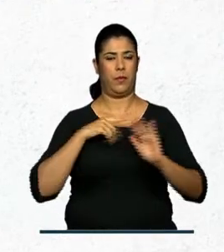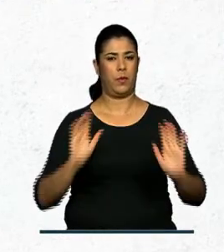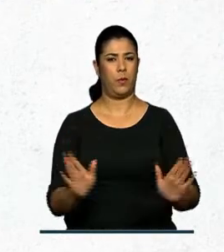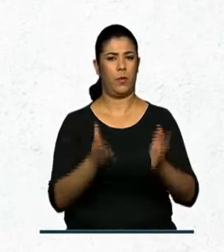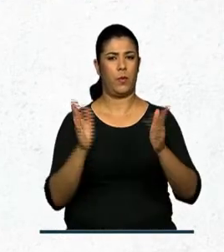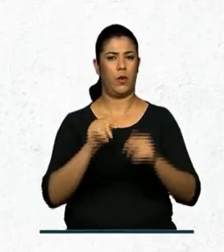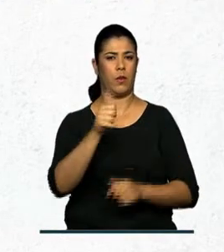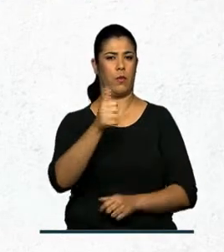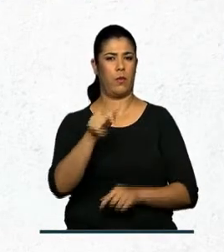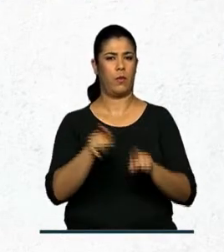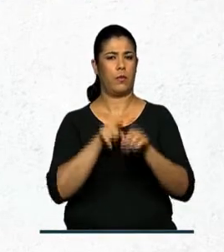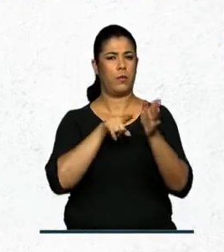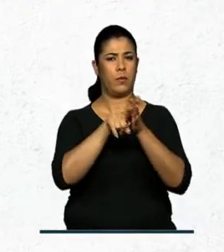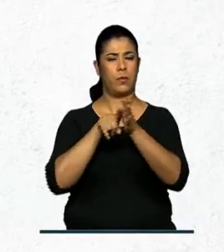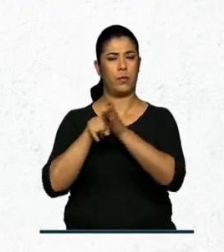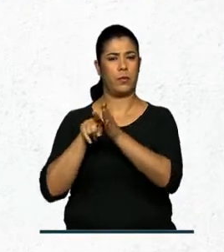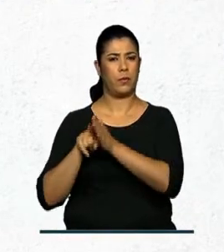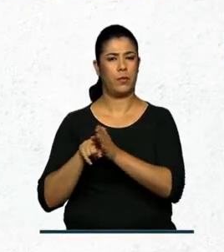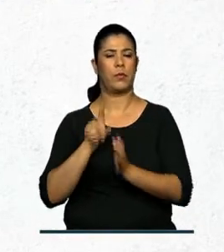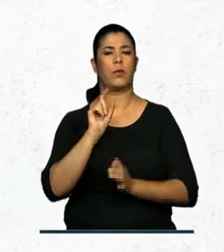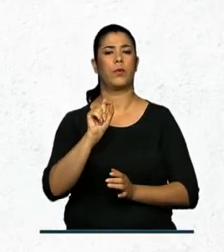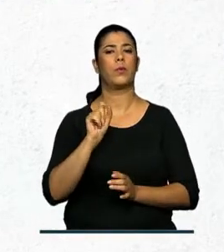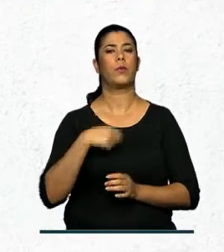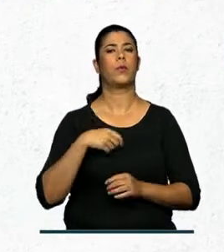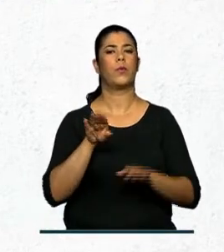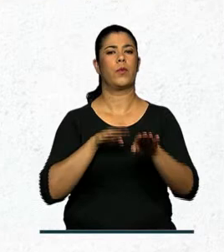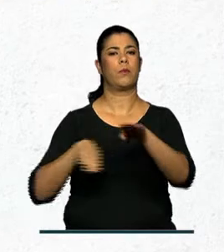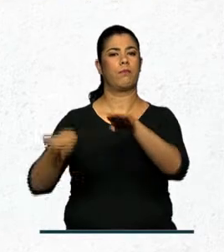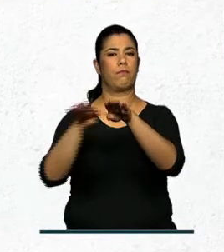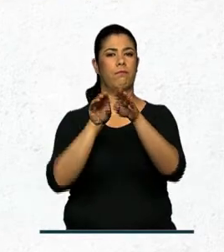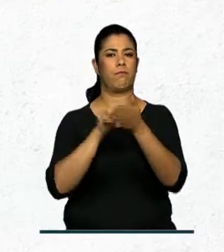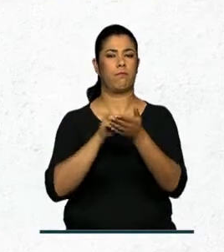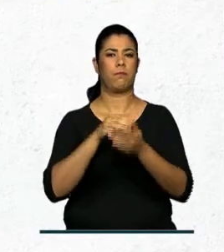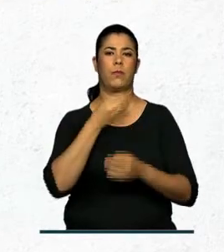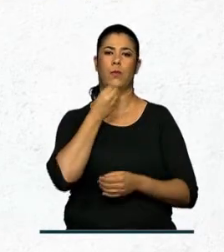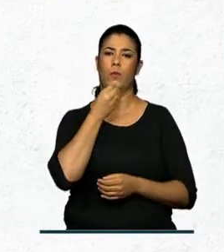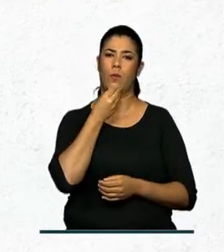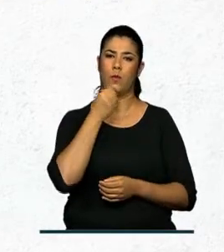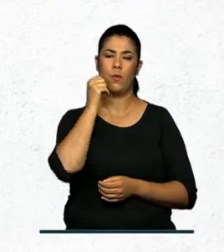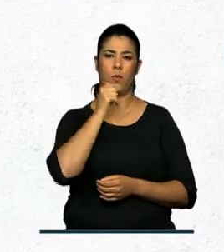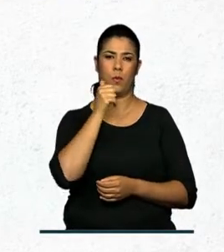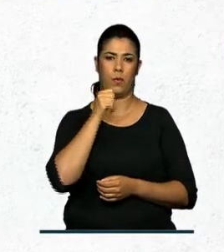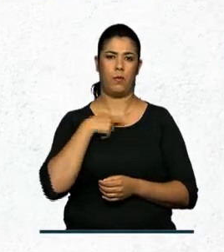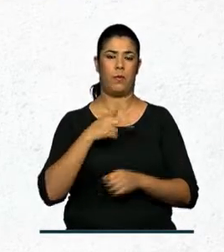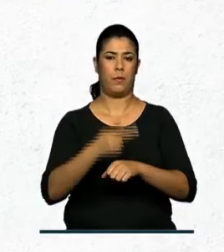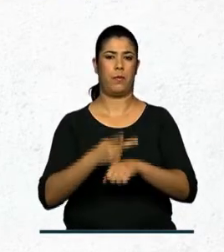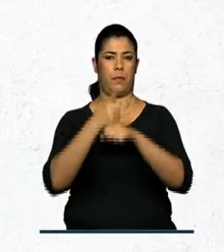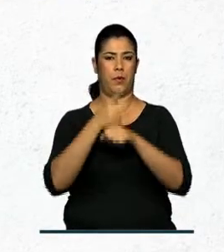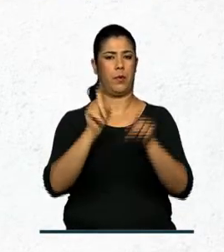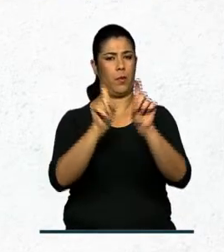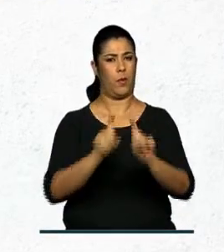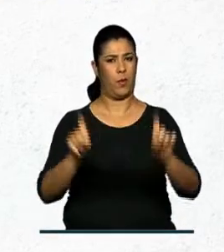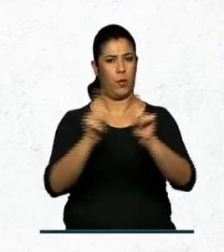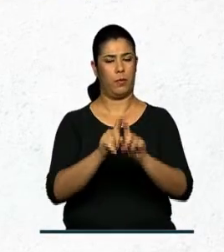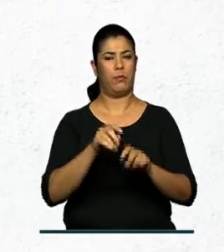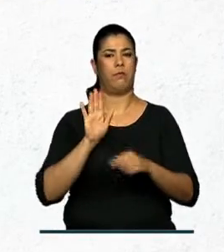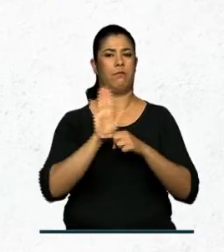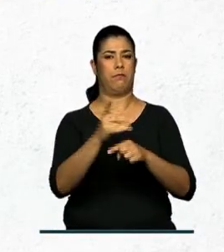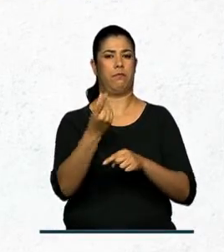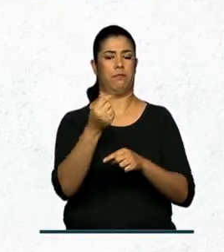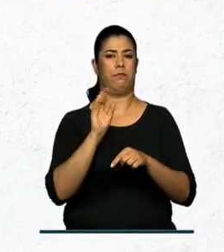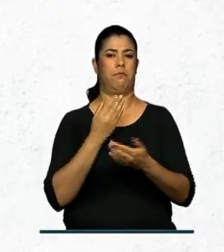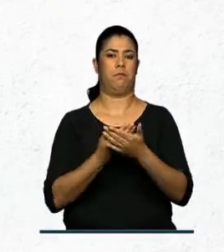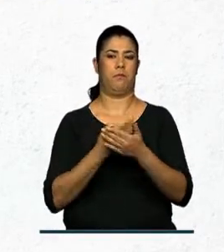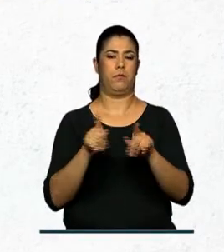estimulem a avaliação e argumentação sobre a desigualdade entre homens e mulheres. Os prêmios são computadores, bolsas de